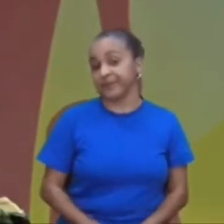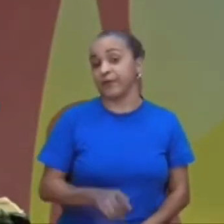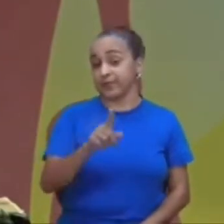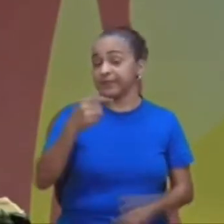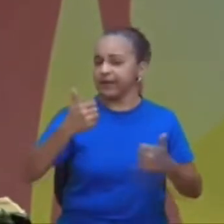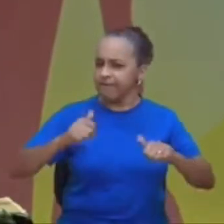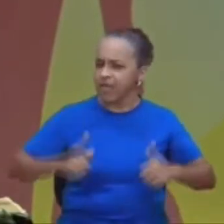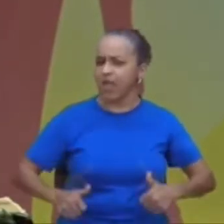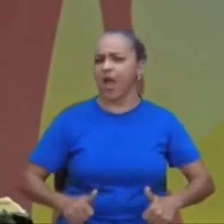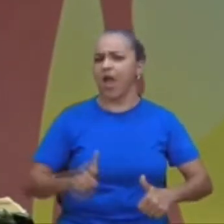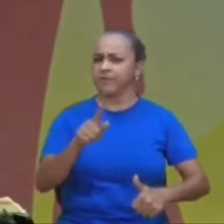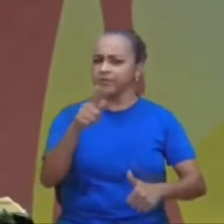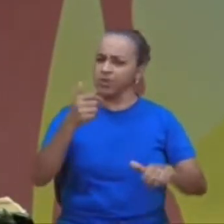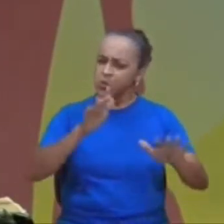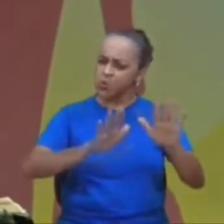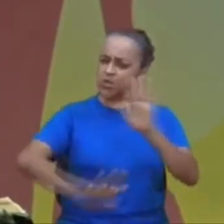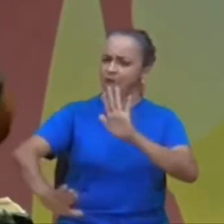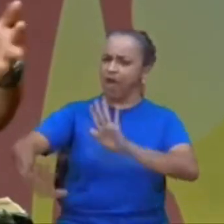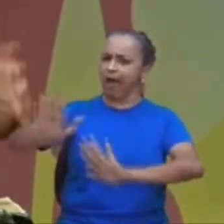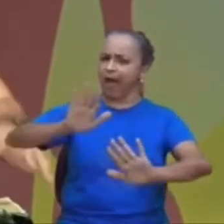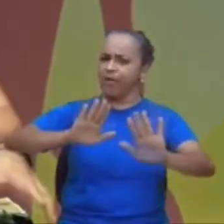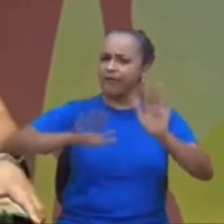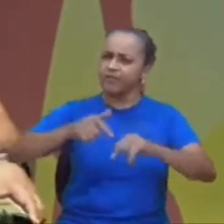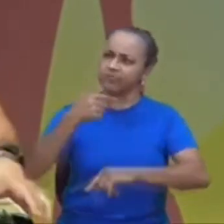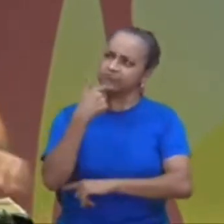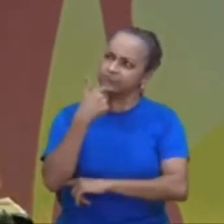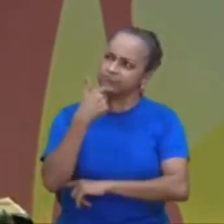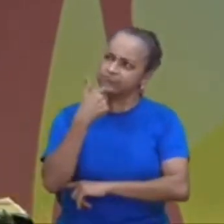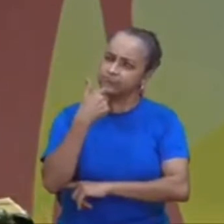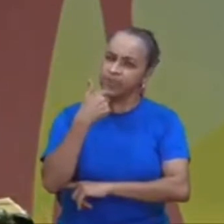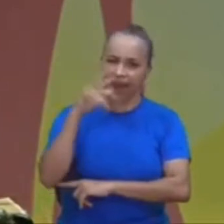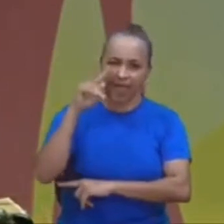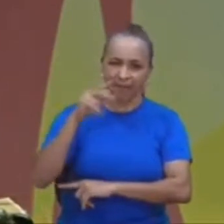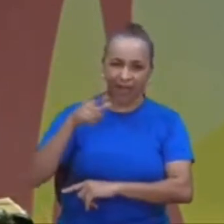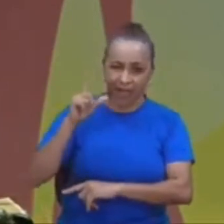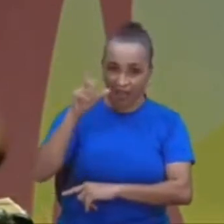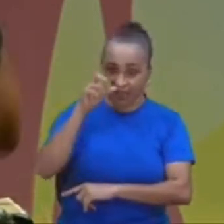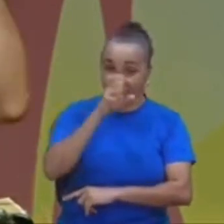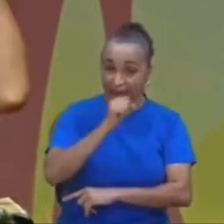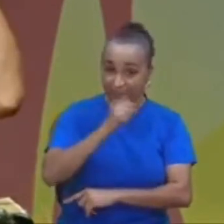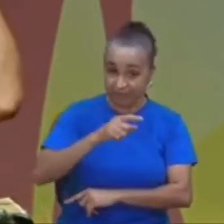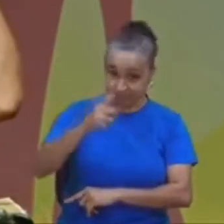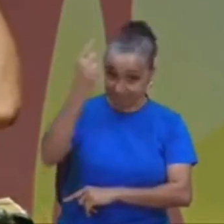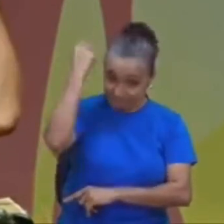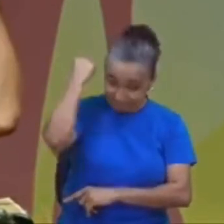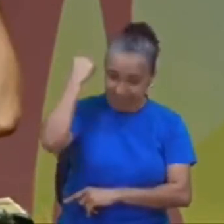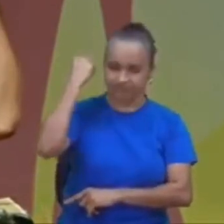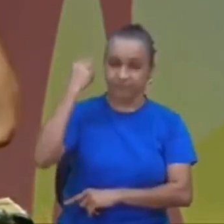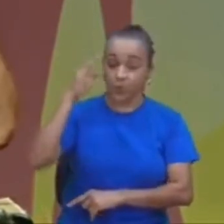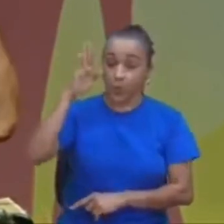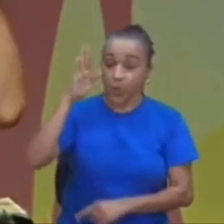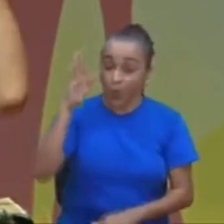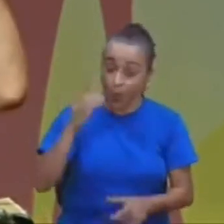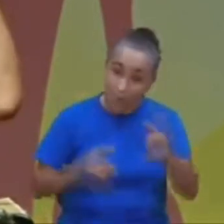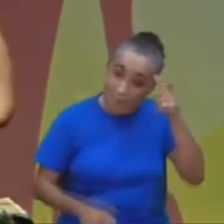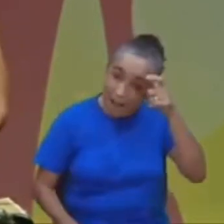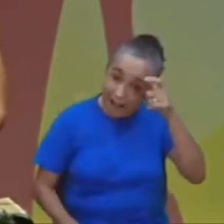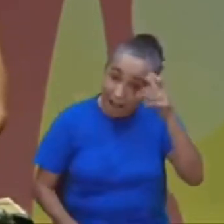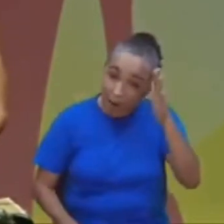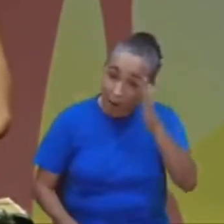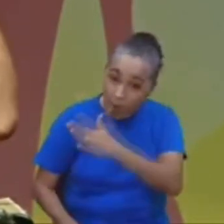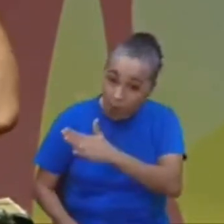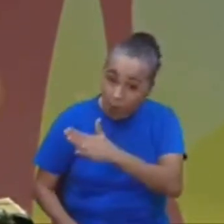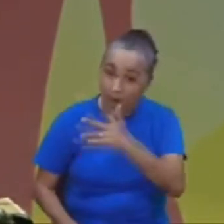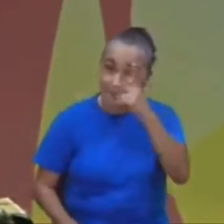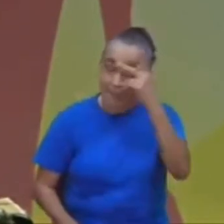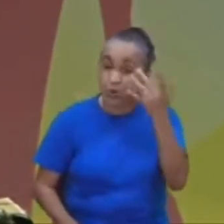você tem que ter cuidado, porque se você ouve, como nós vimos na mensagem passada, o mal, ou pessoas que querem